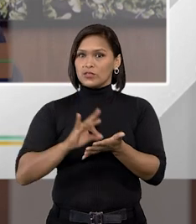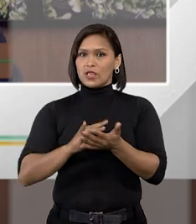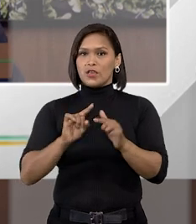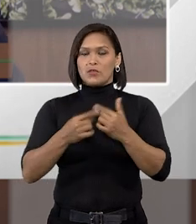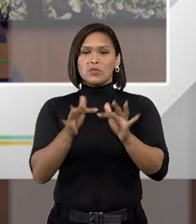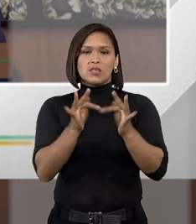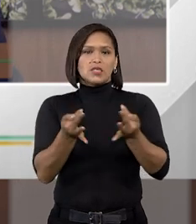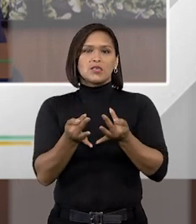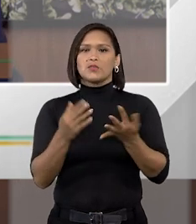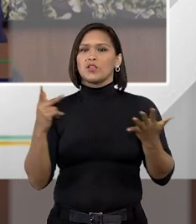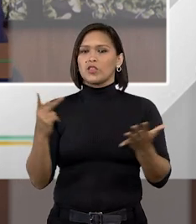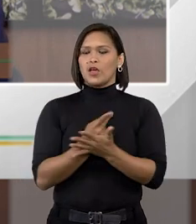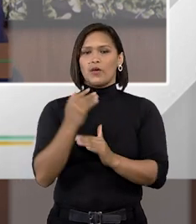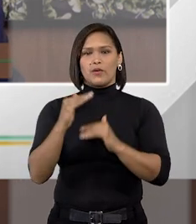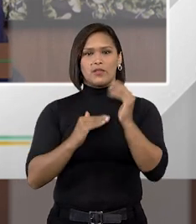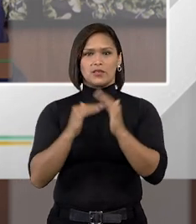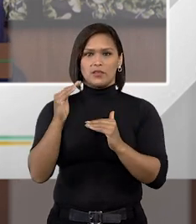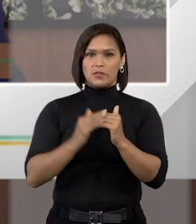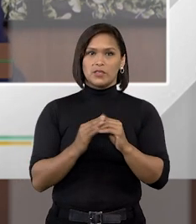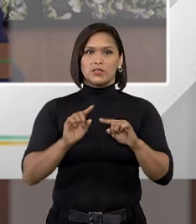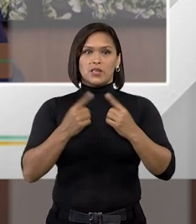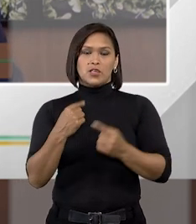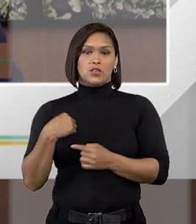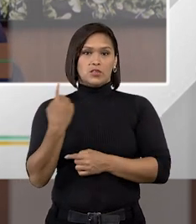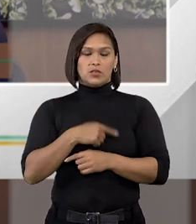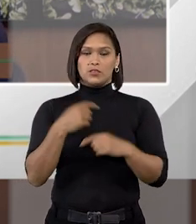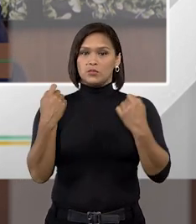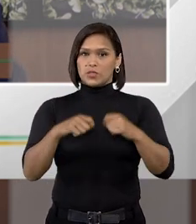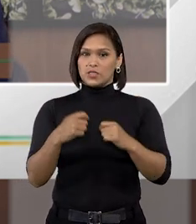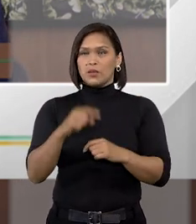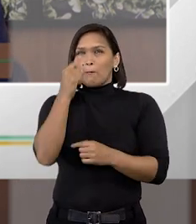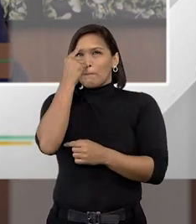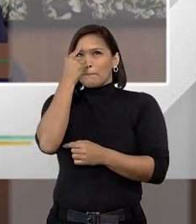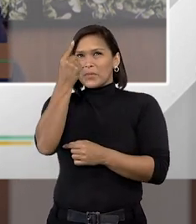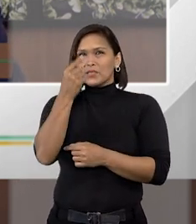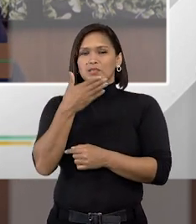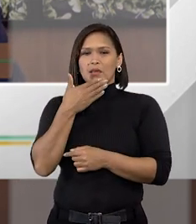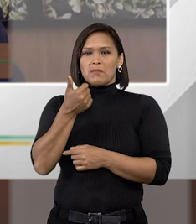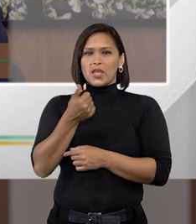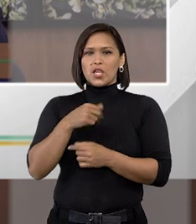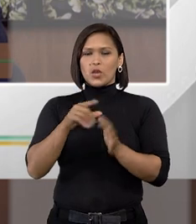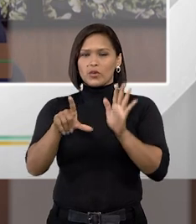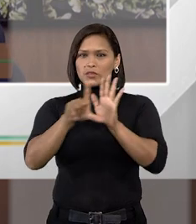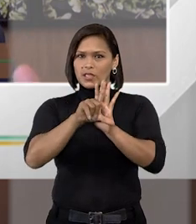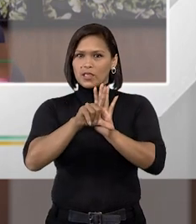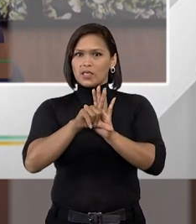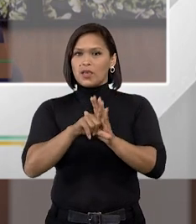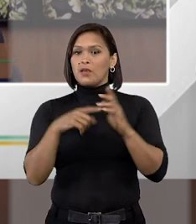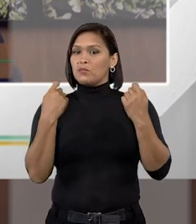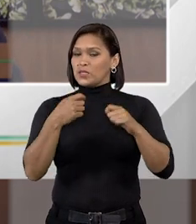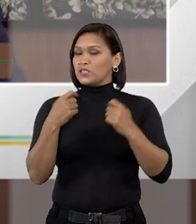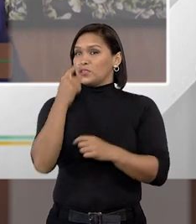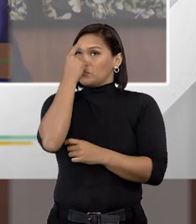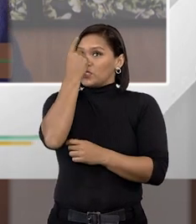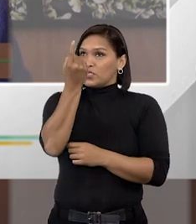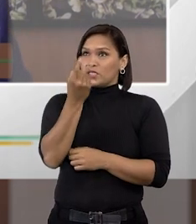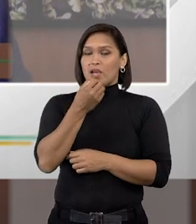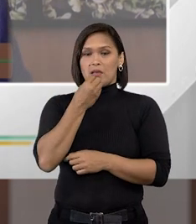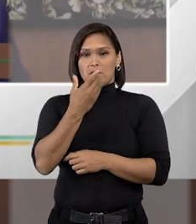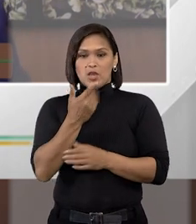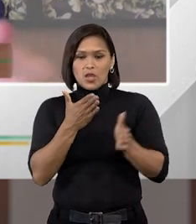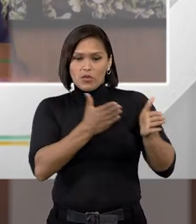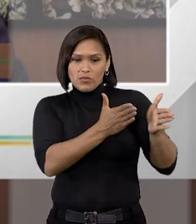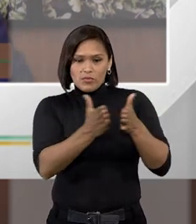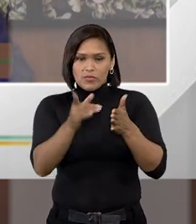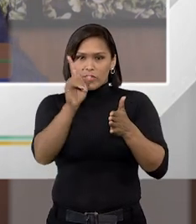simplesmente não funciona na prática a gente precisa pensar em melhores sanções a gente precisa pensar em melhores